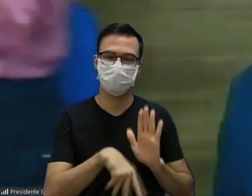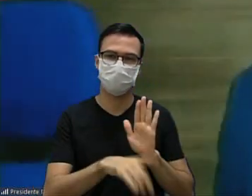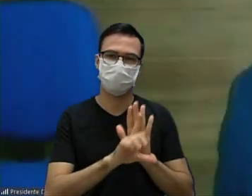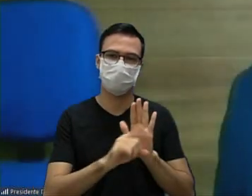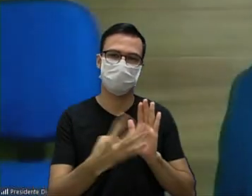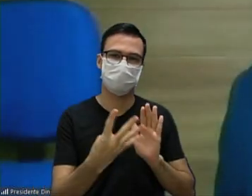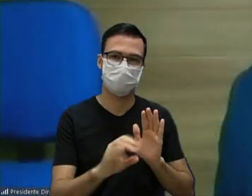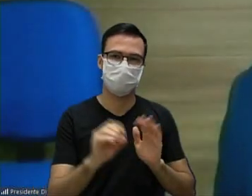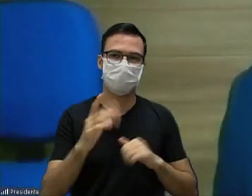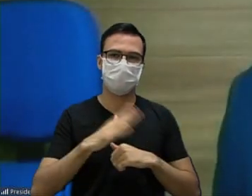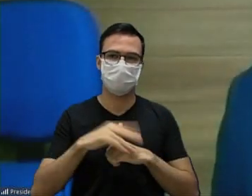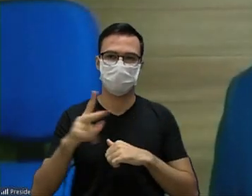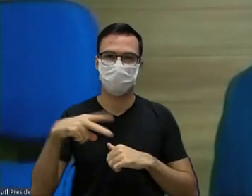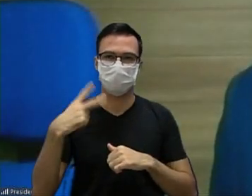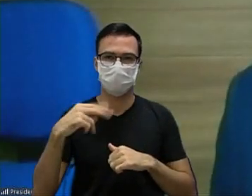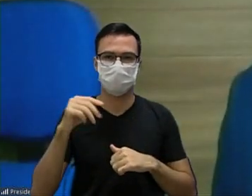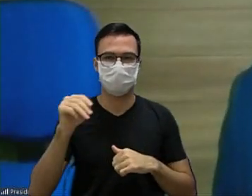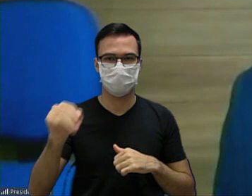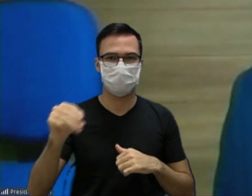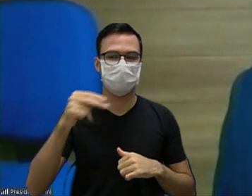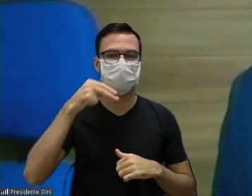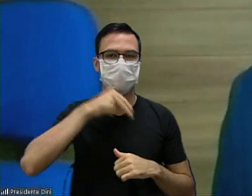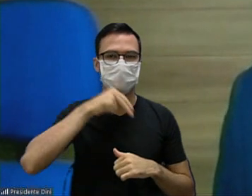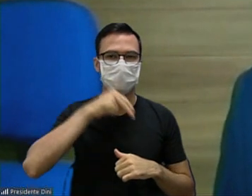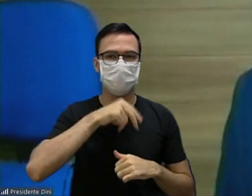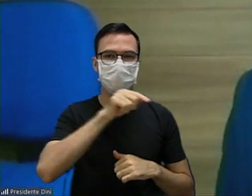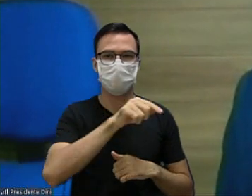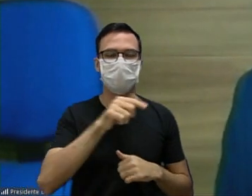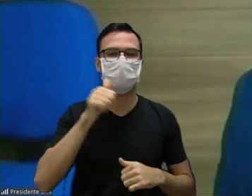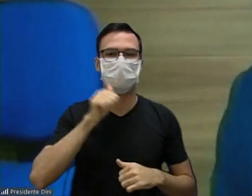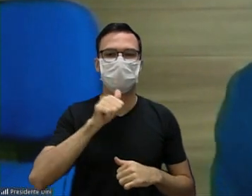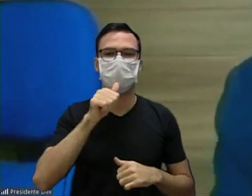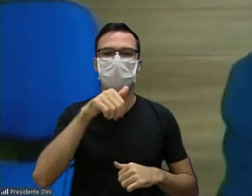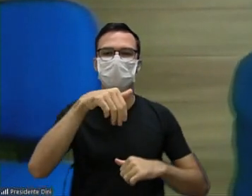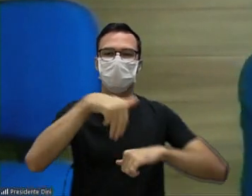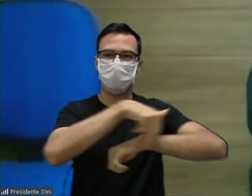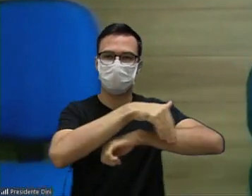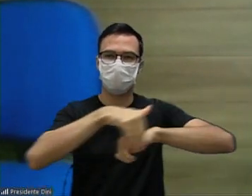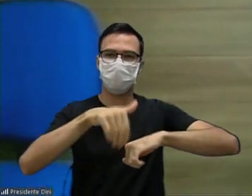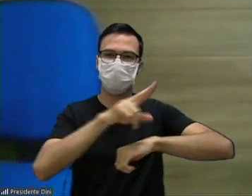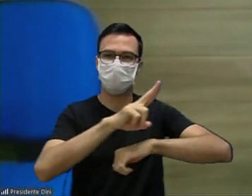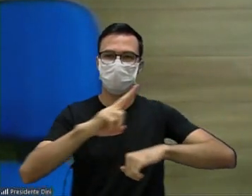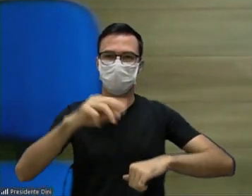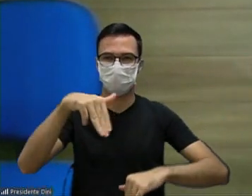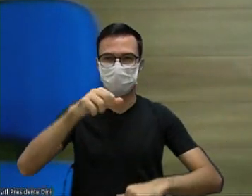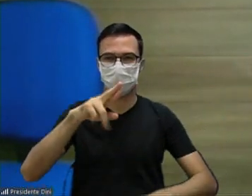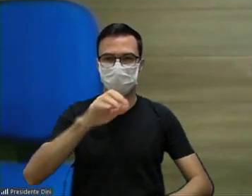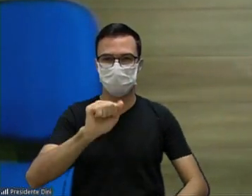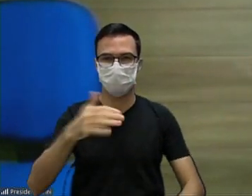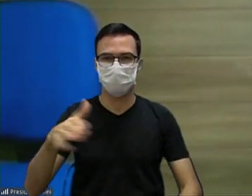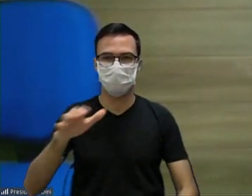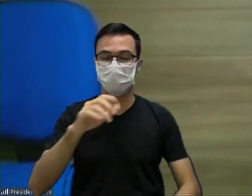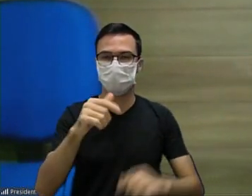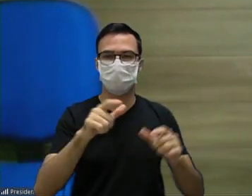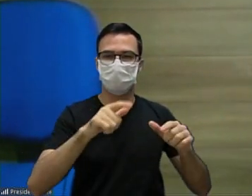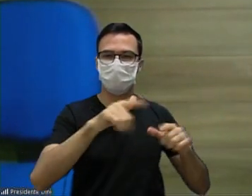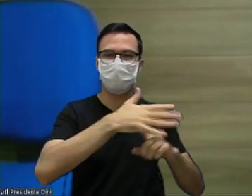2020 do vereador Salma Rolim Neto denomina Maria Onísio de Fátima a uma área pública uma praça em nossa cidade